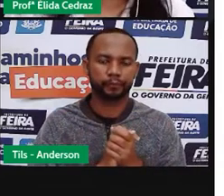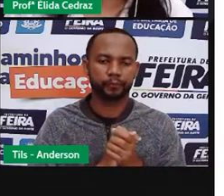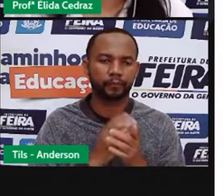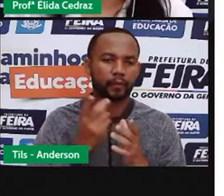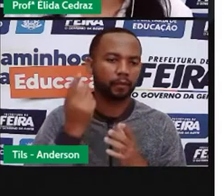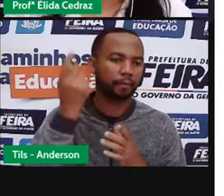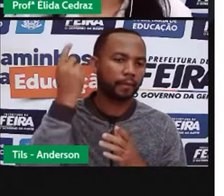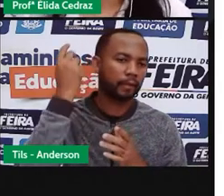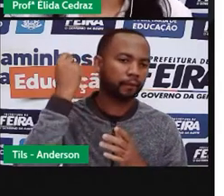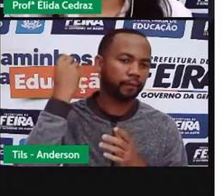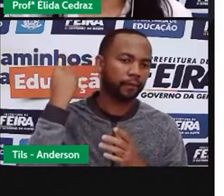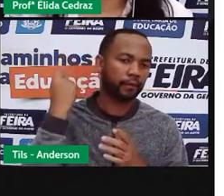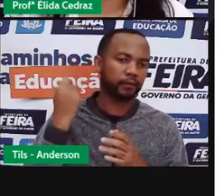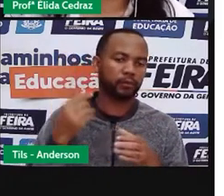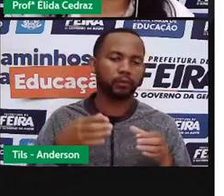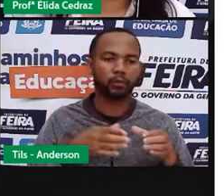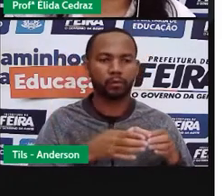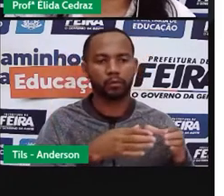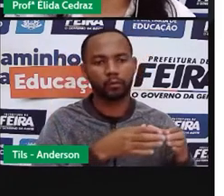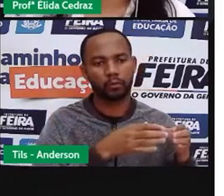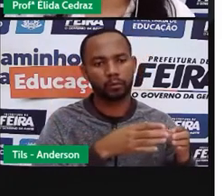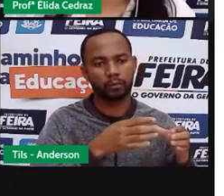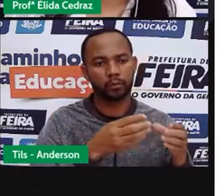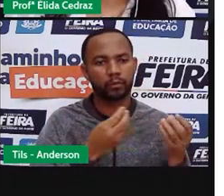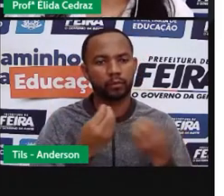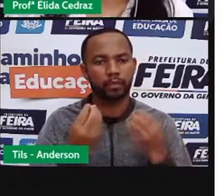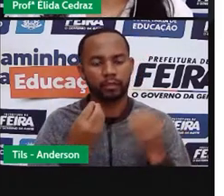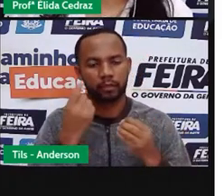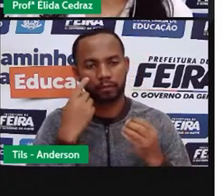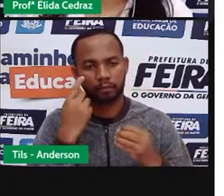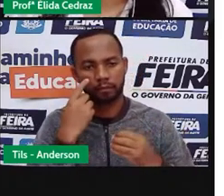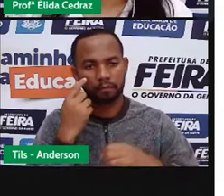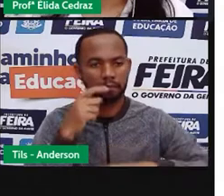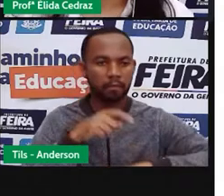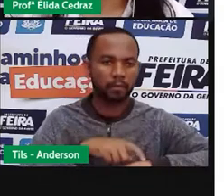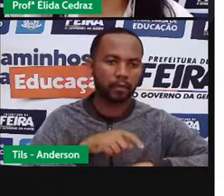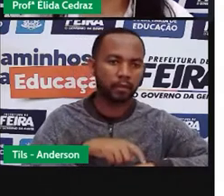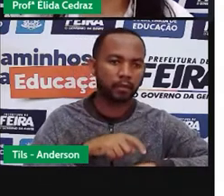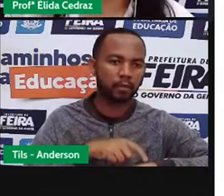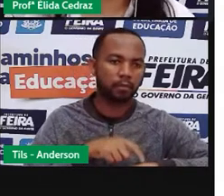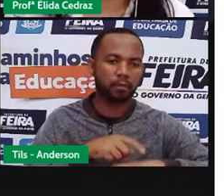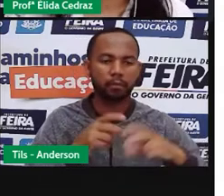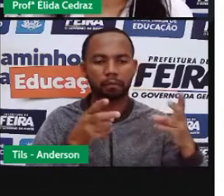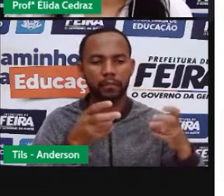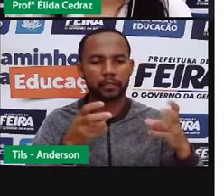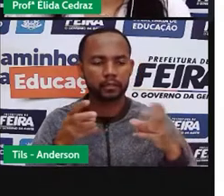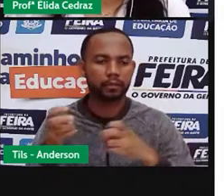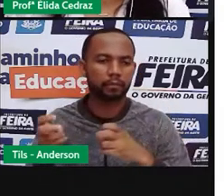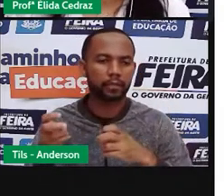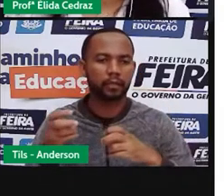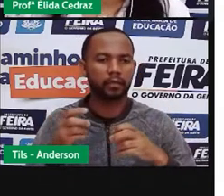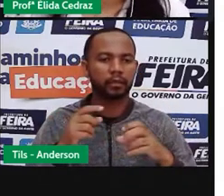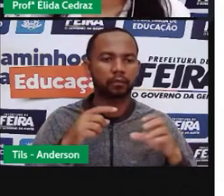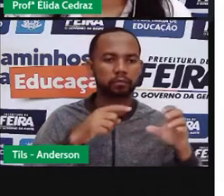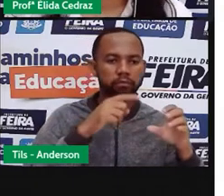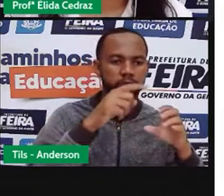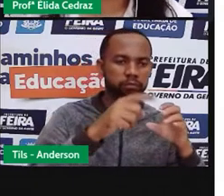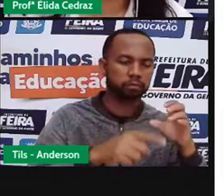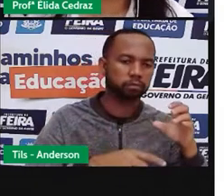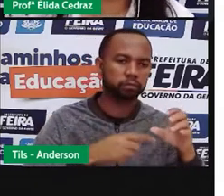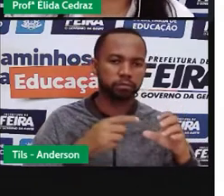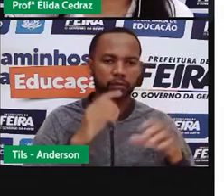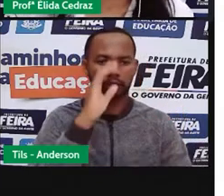Antigamente, os povos primitivos registravam a passagem do tempo observando os ciclos da natureza